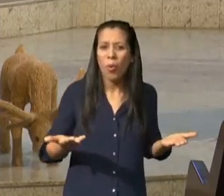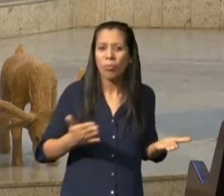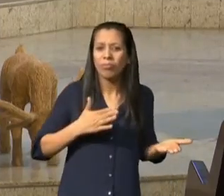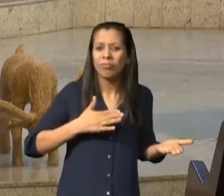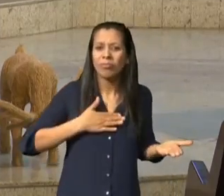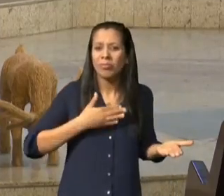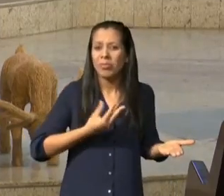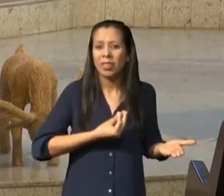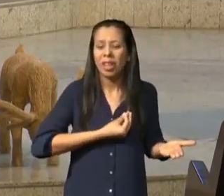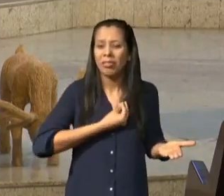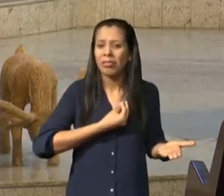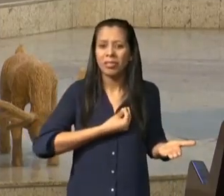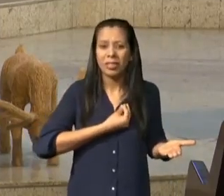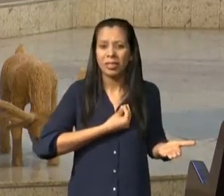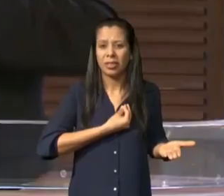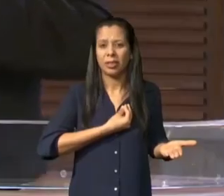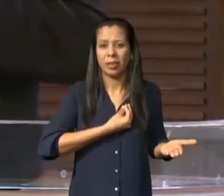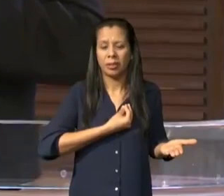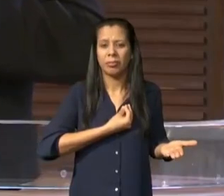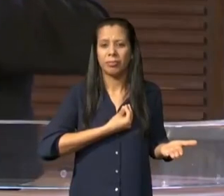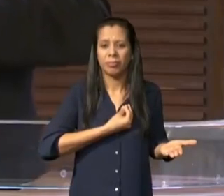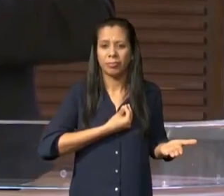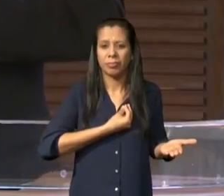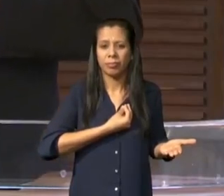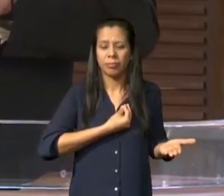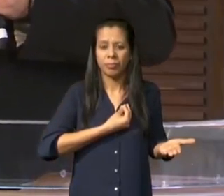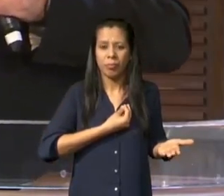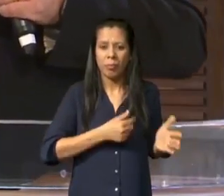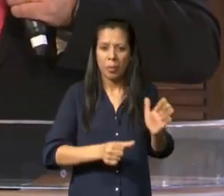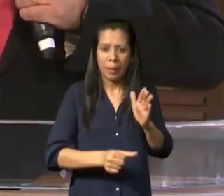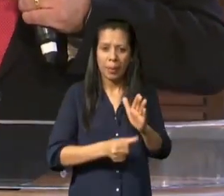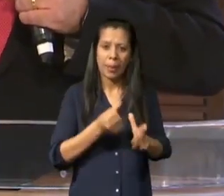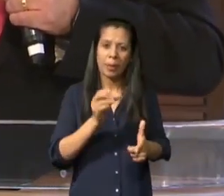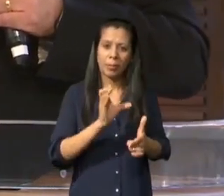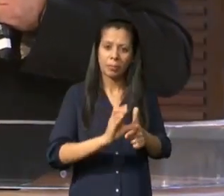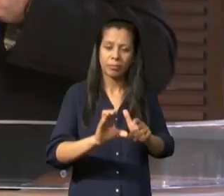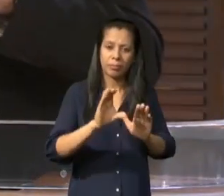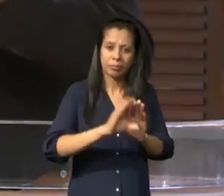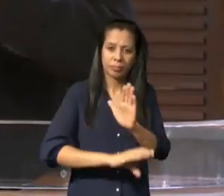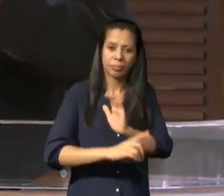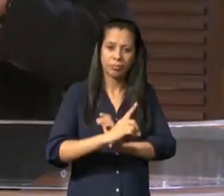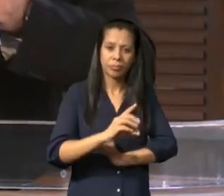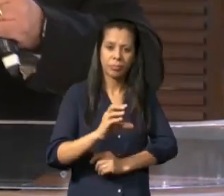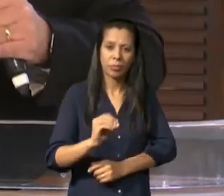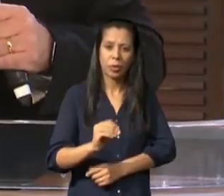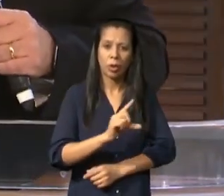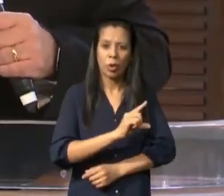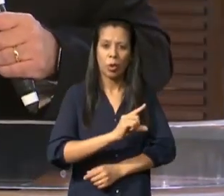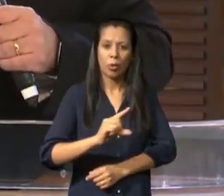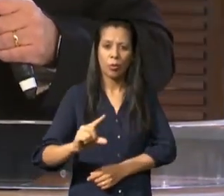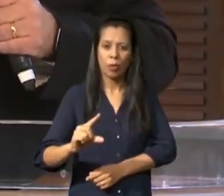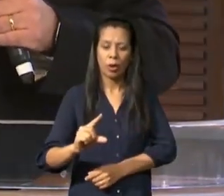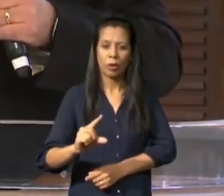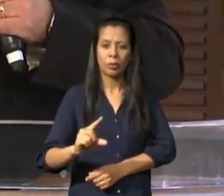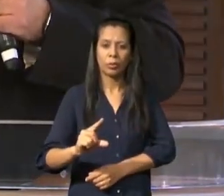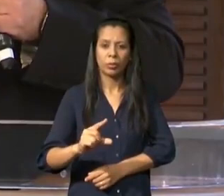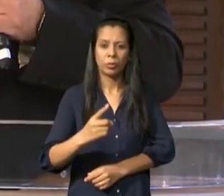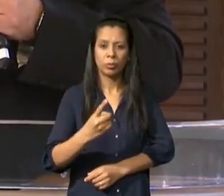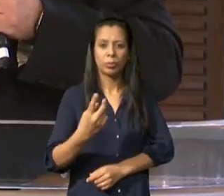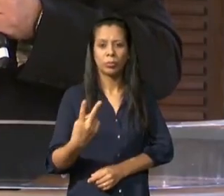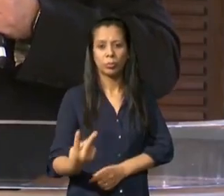o verso 12 já vamos caminhando para o final traz uma mensagem interessante para nós